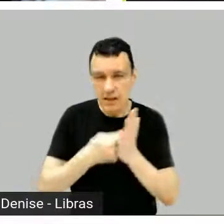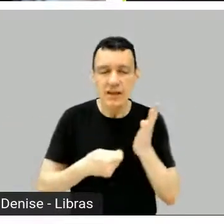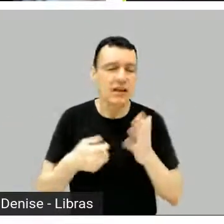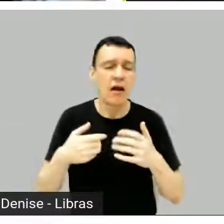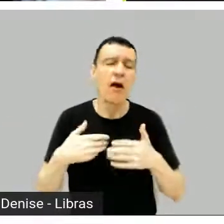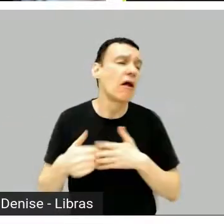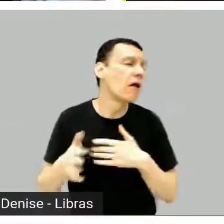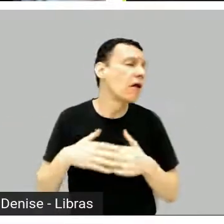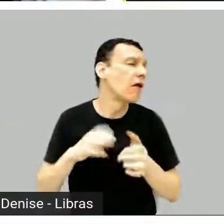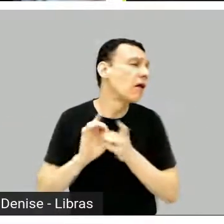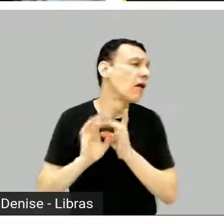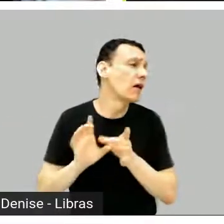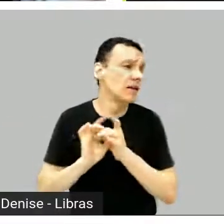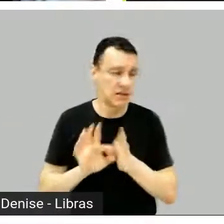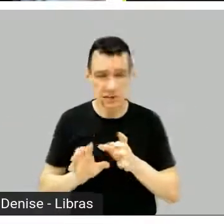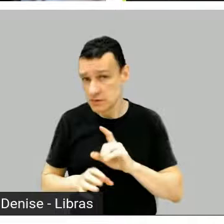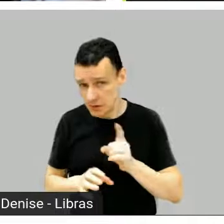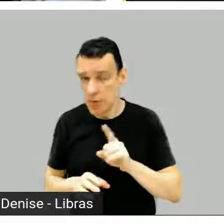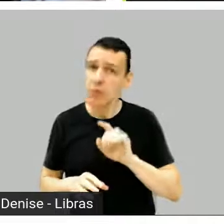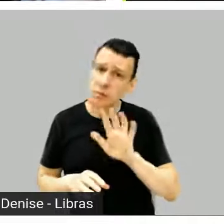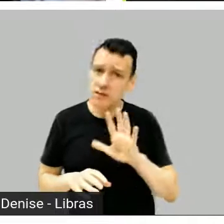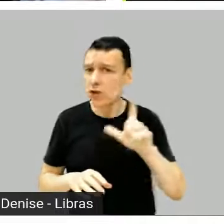mas tem essa coisa